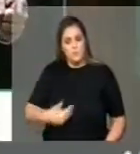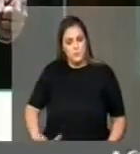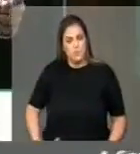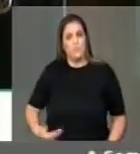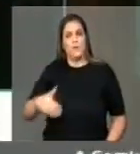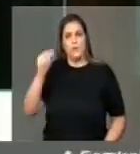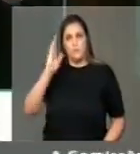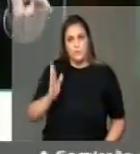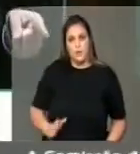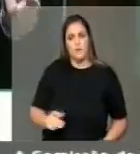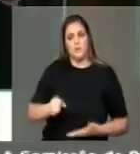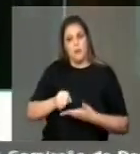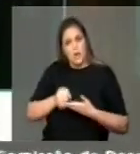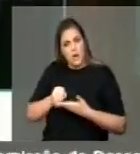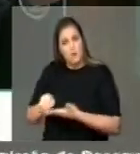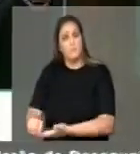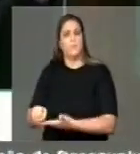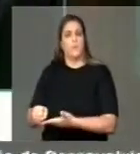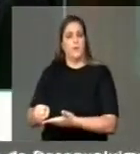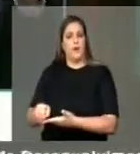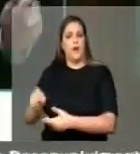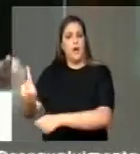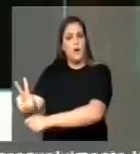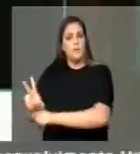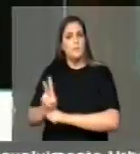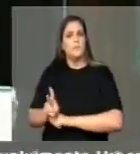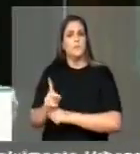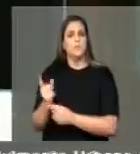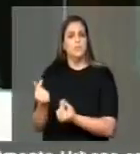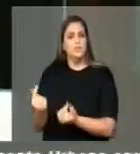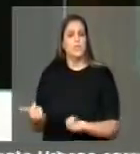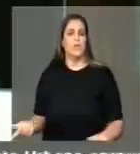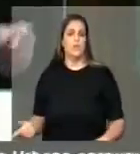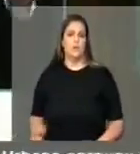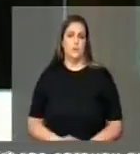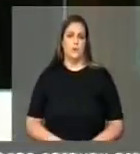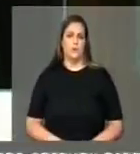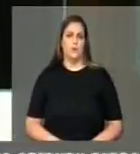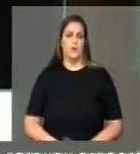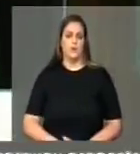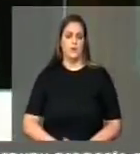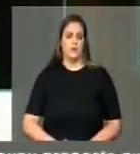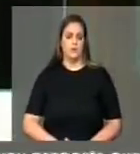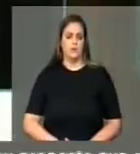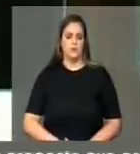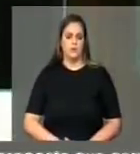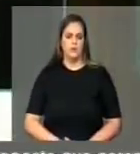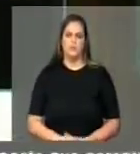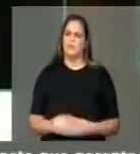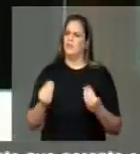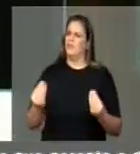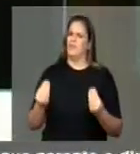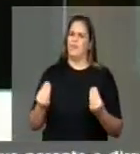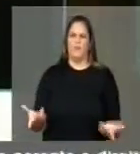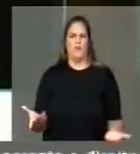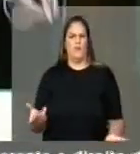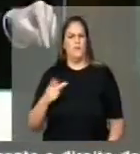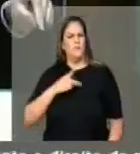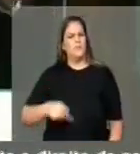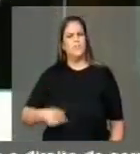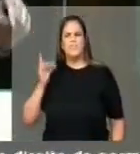de prefeituras aqui do nosso país. Veja que ponto a presidenta Dilma levou